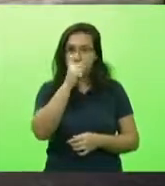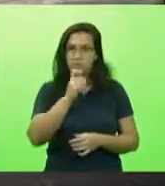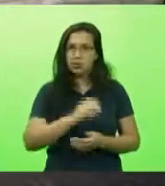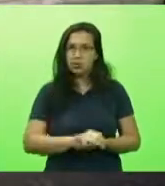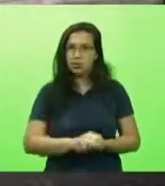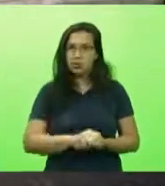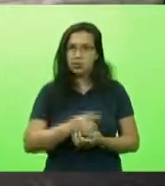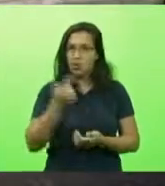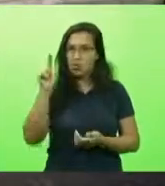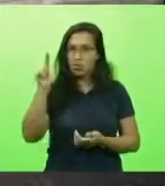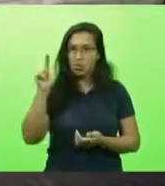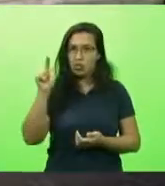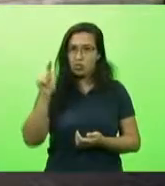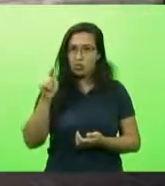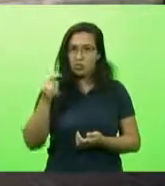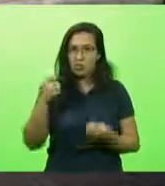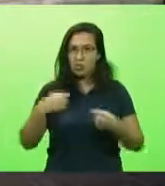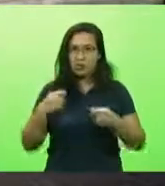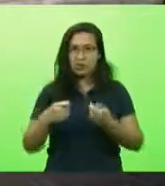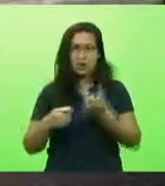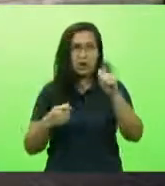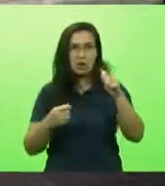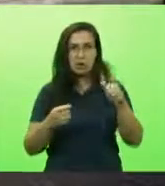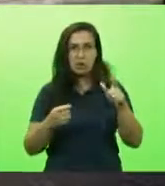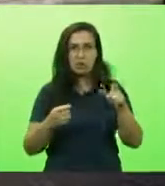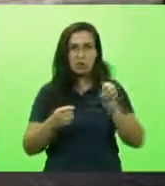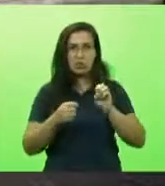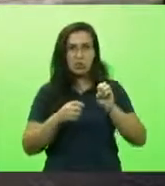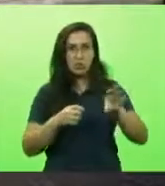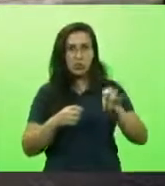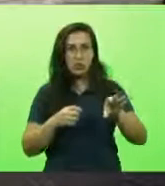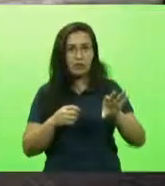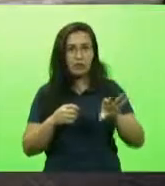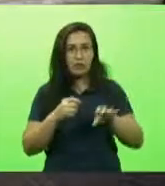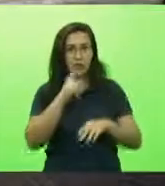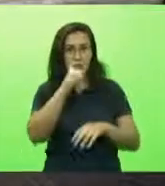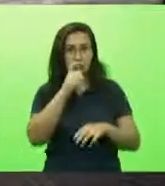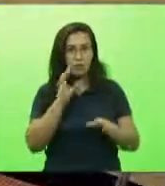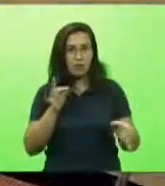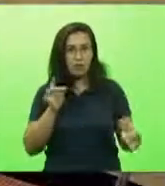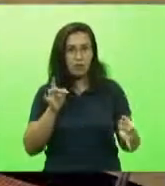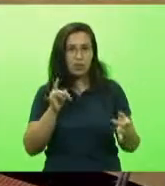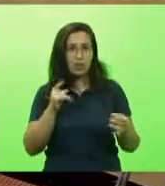para assumir, tinha que ser alguém de fora, filiado a partido e ex-candidato, eu quero entender isso.